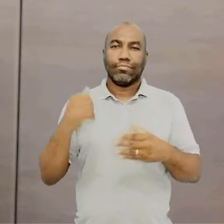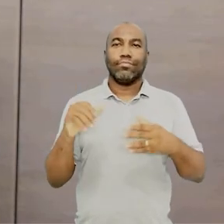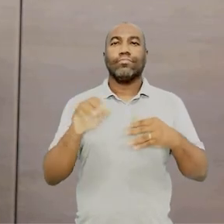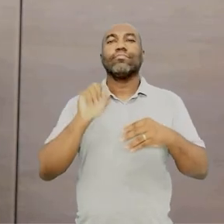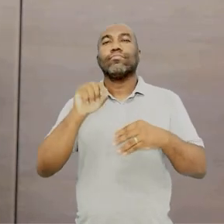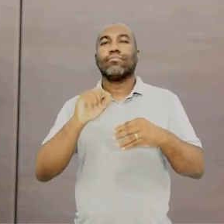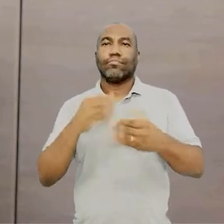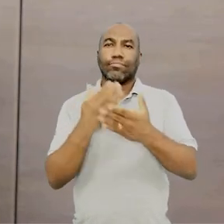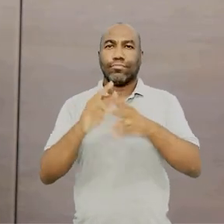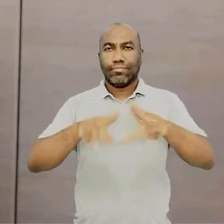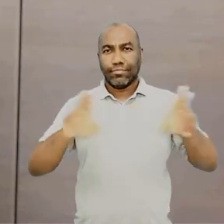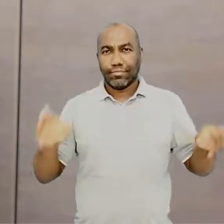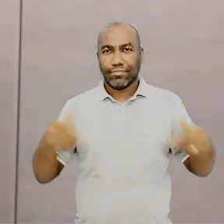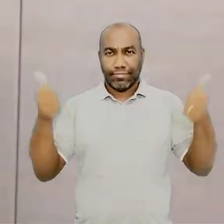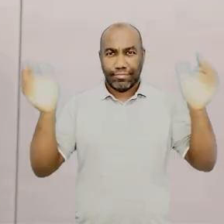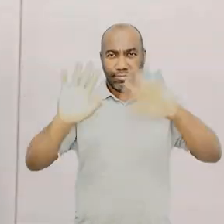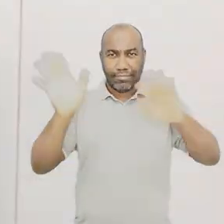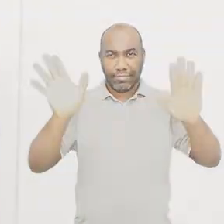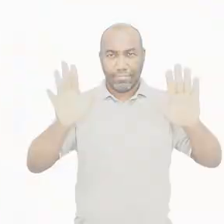Até a próxima aula!